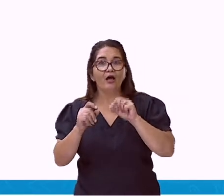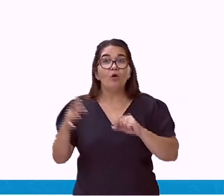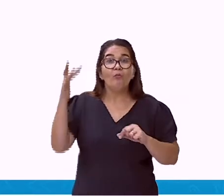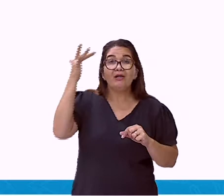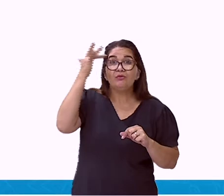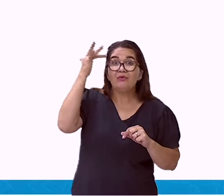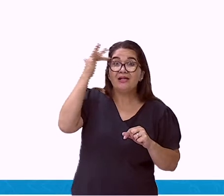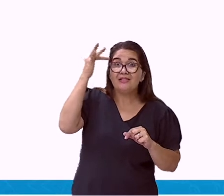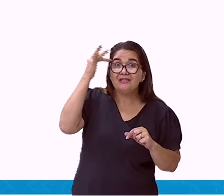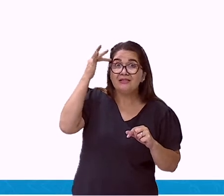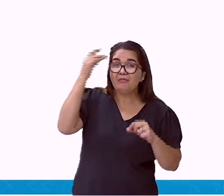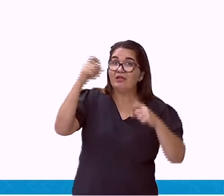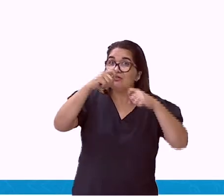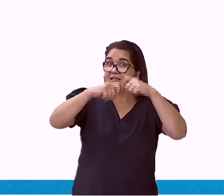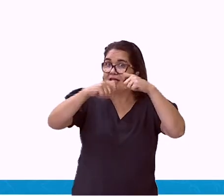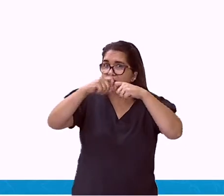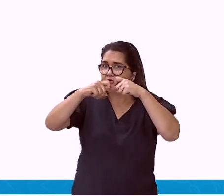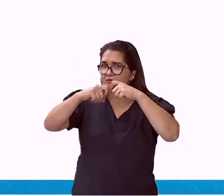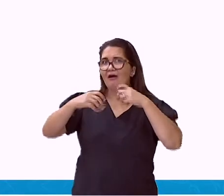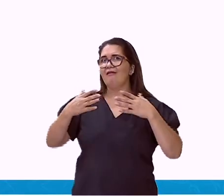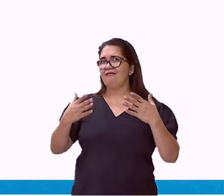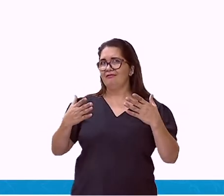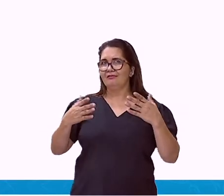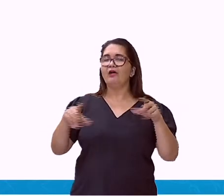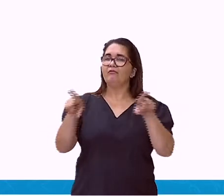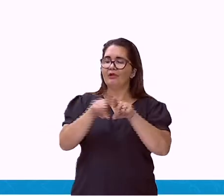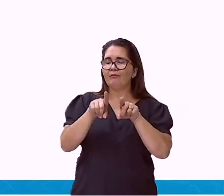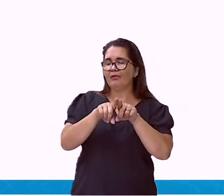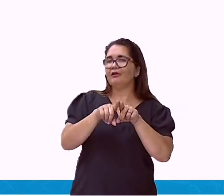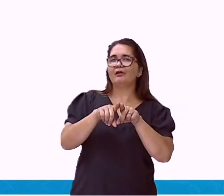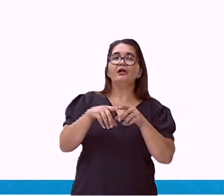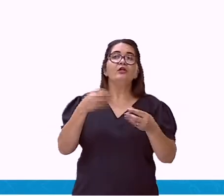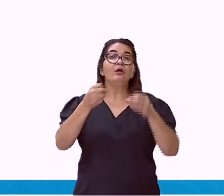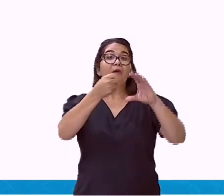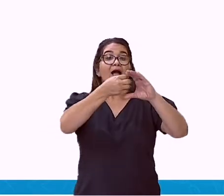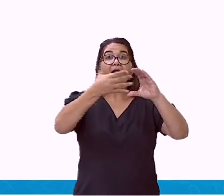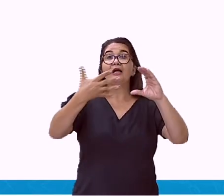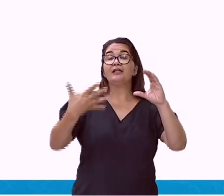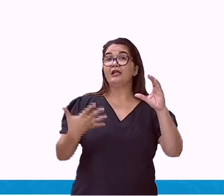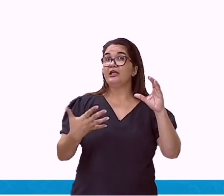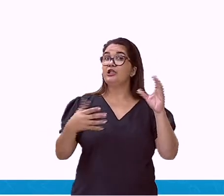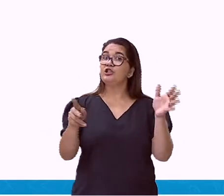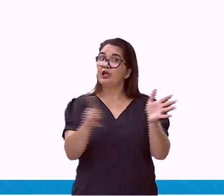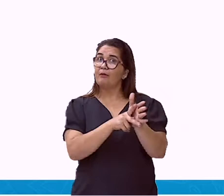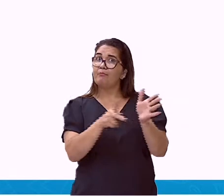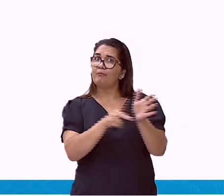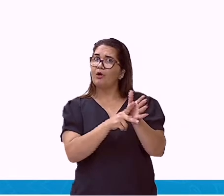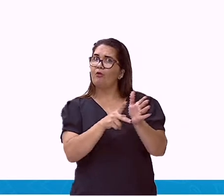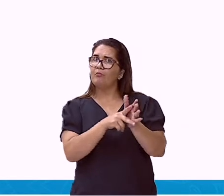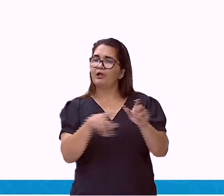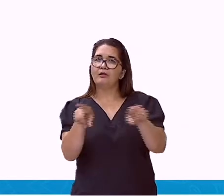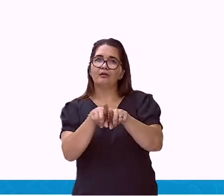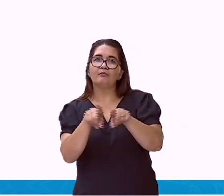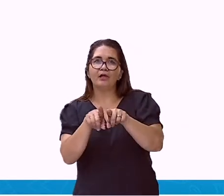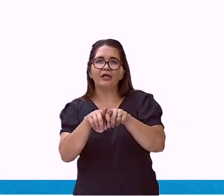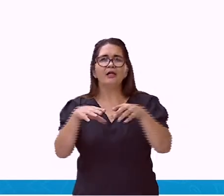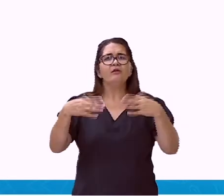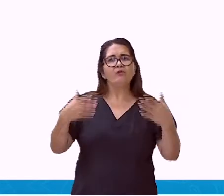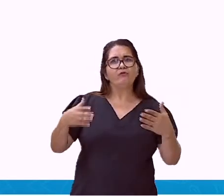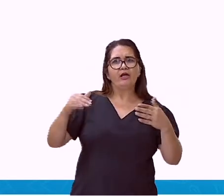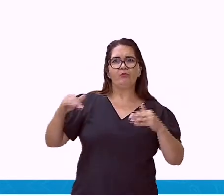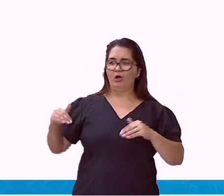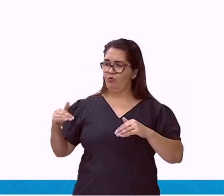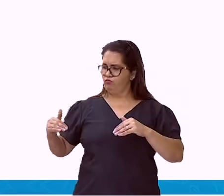que são da puberdade. Então, o que a gente vai ter? Vai ter o que a gente chama de estirão. Que é o